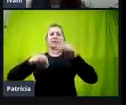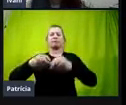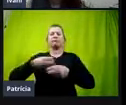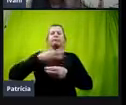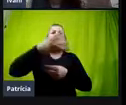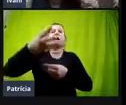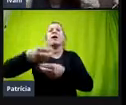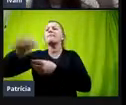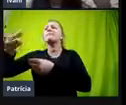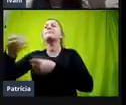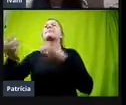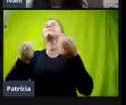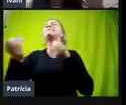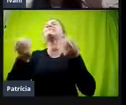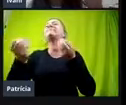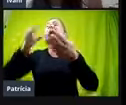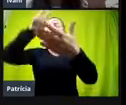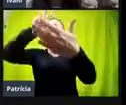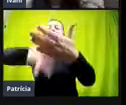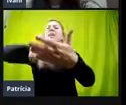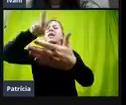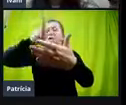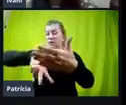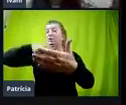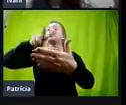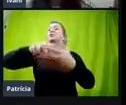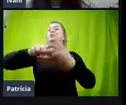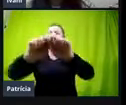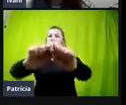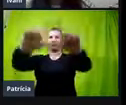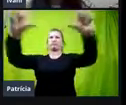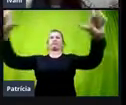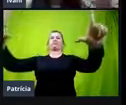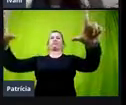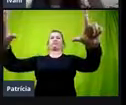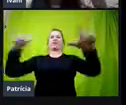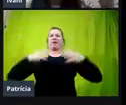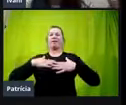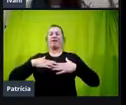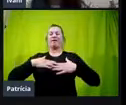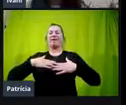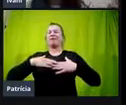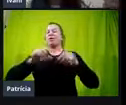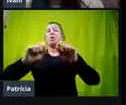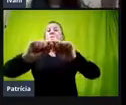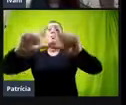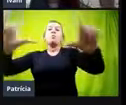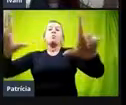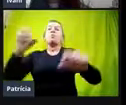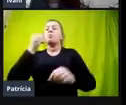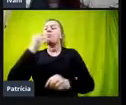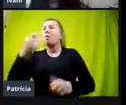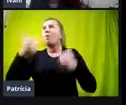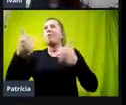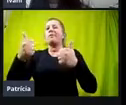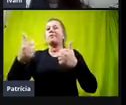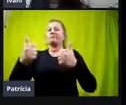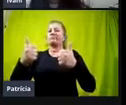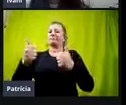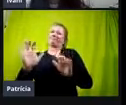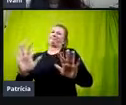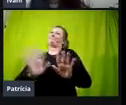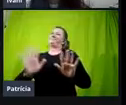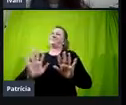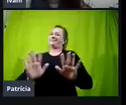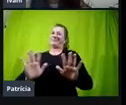ali de forma que a leitura com o leitor de tela fique boa e agradável, né? Porque ninguém merece, né?